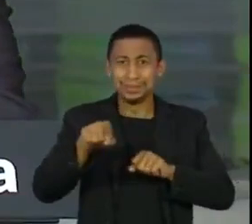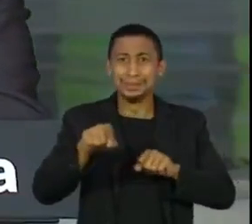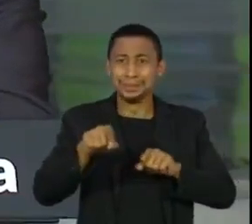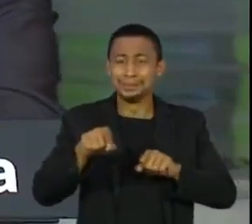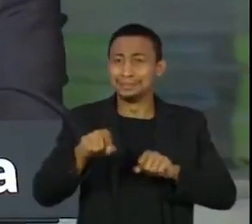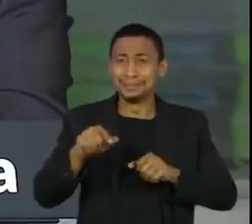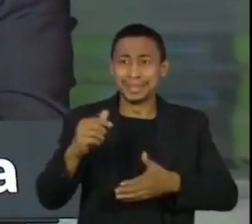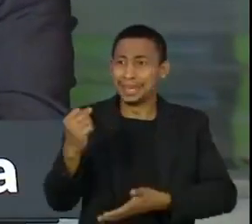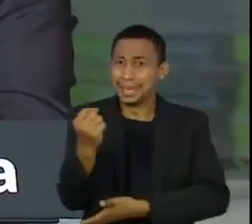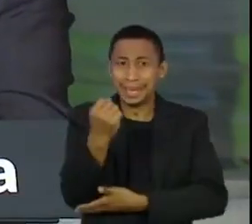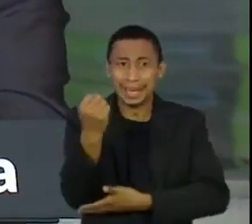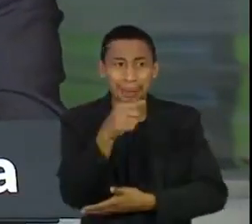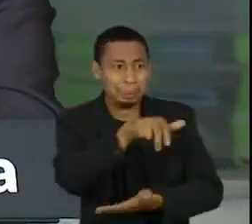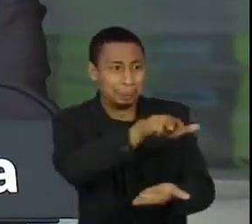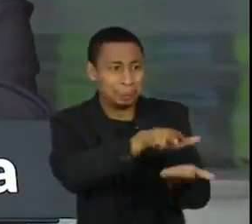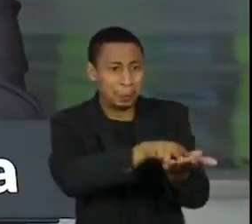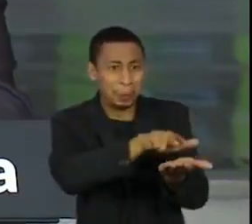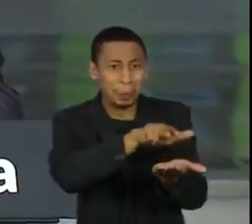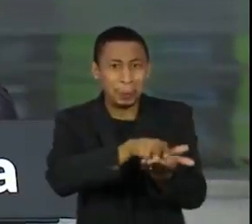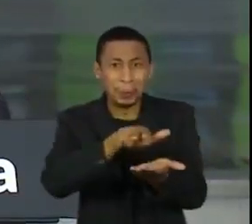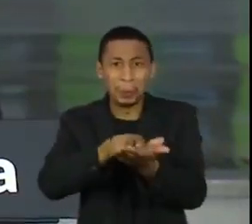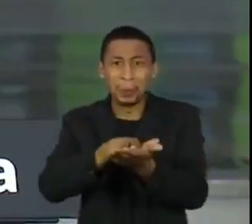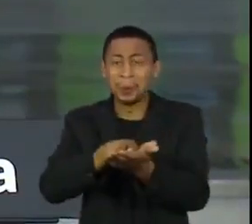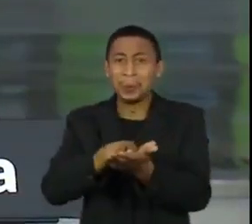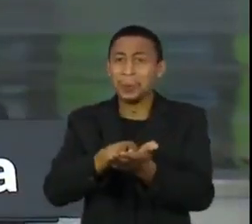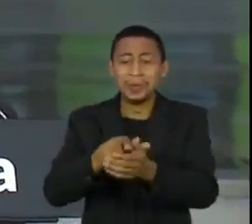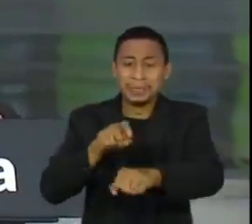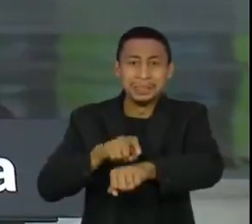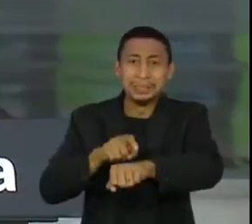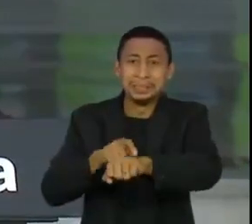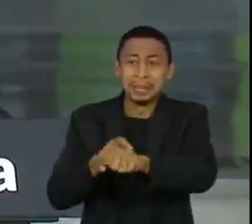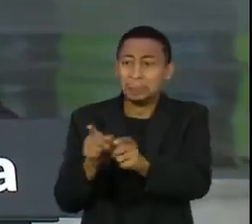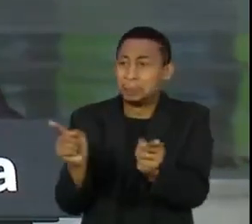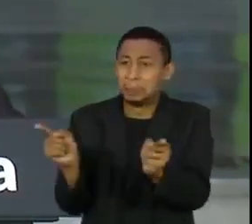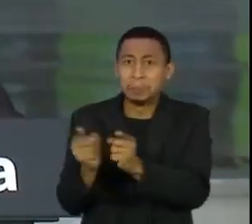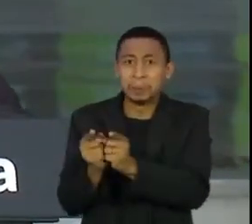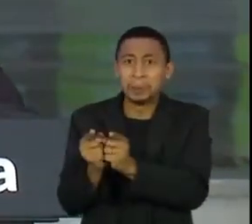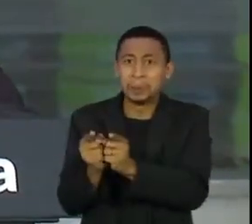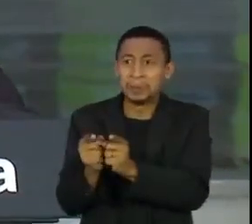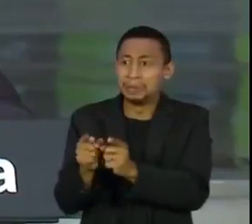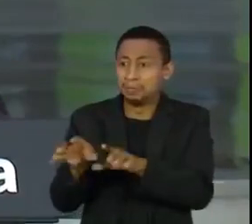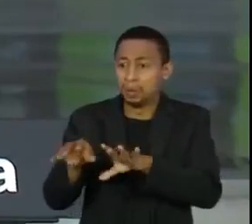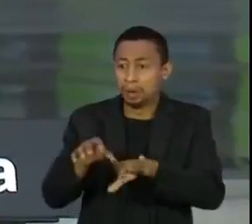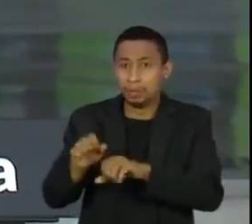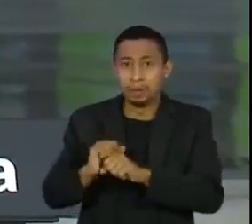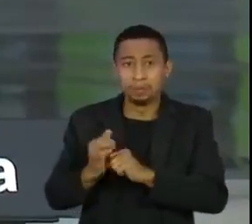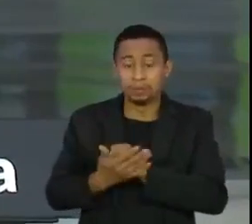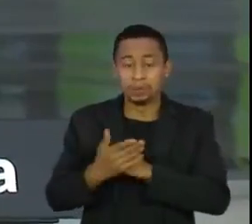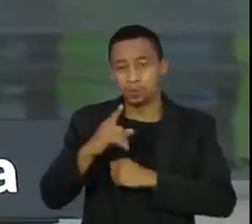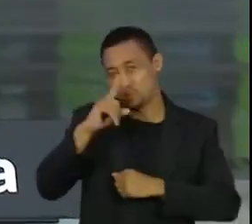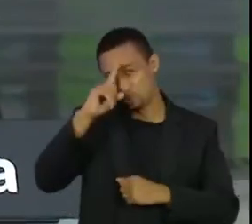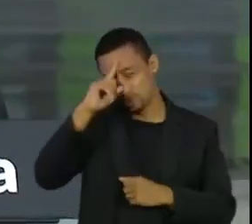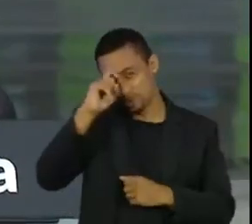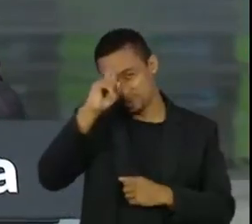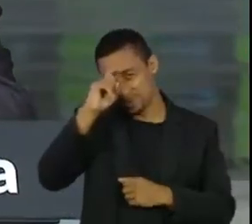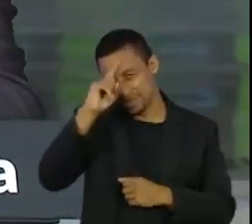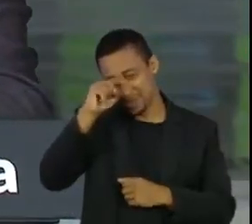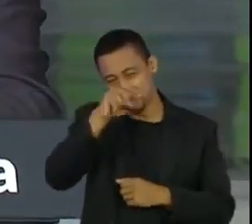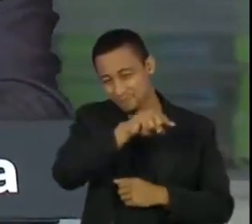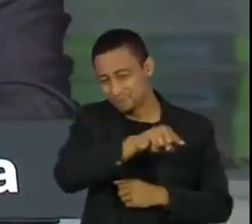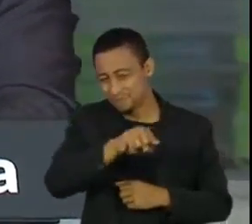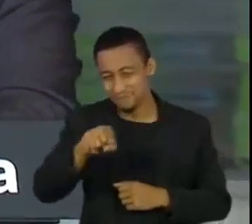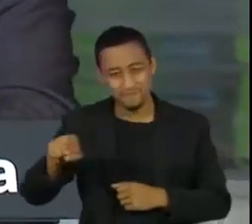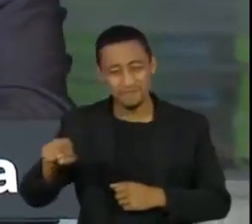número de pessoas num curto espaço de tempo, os nossos hospitais estão